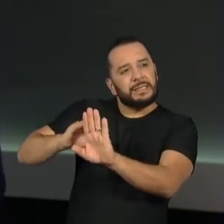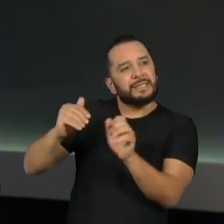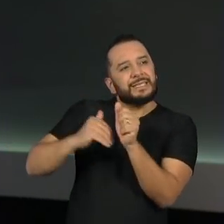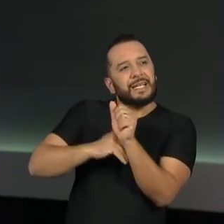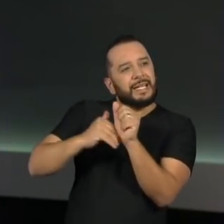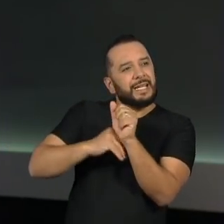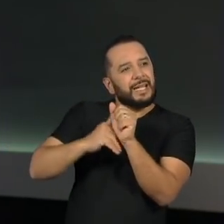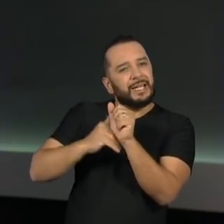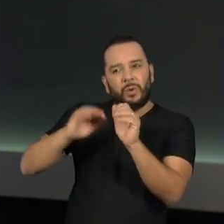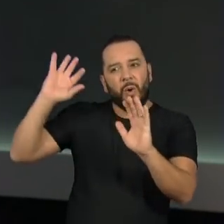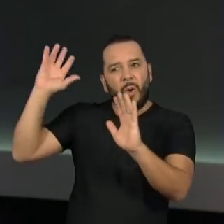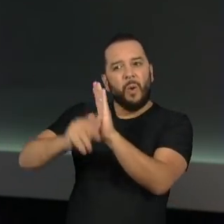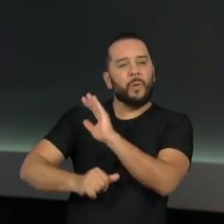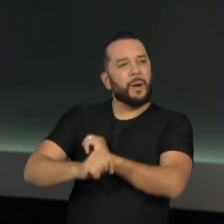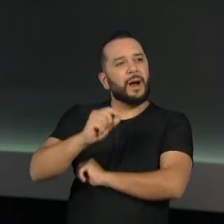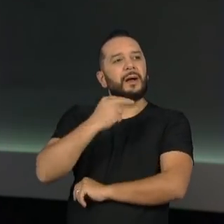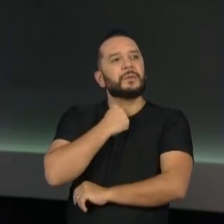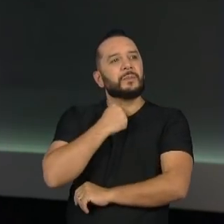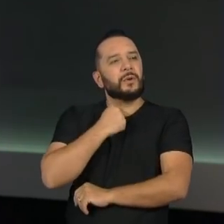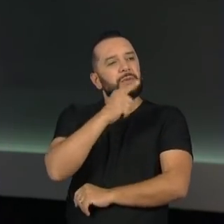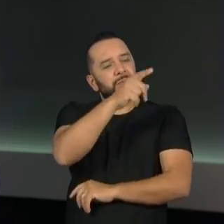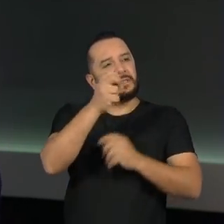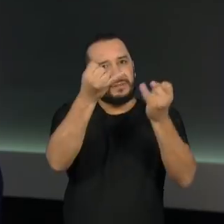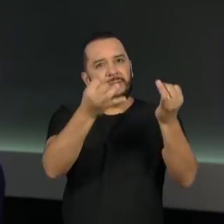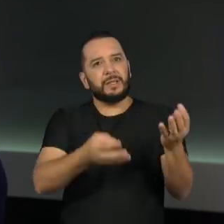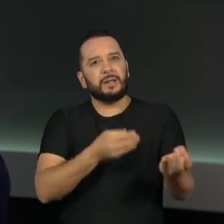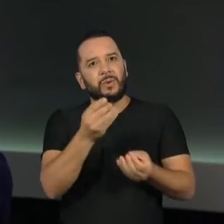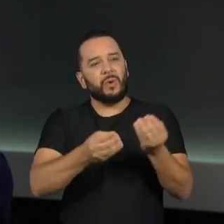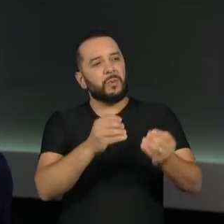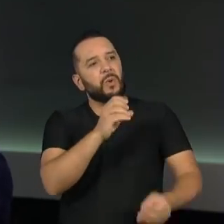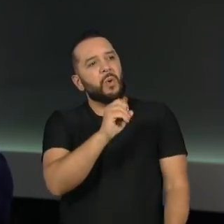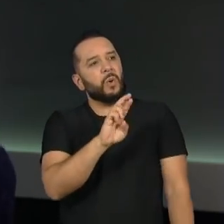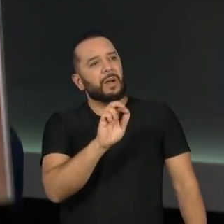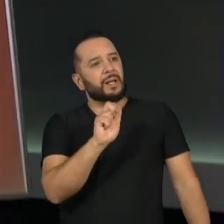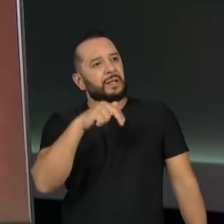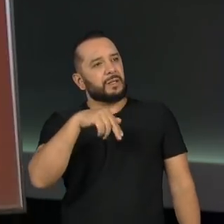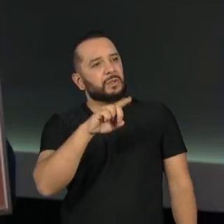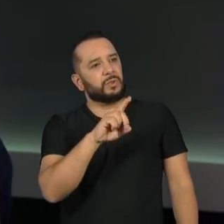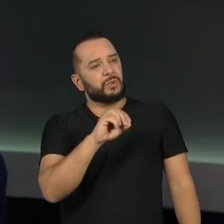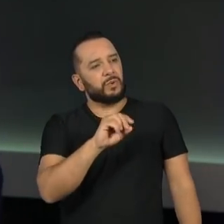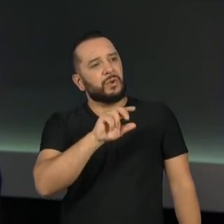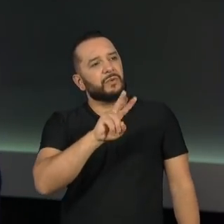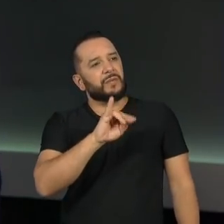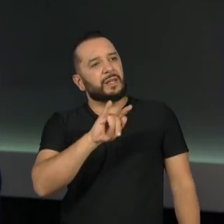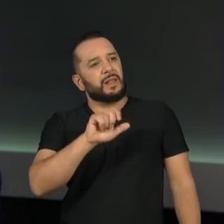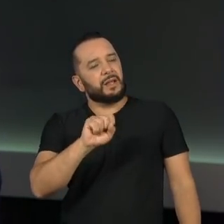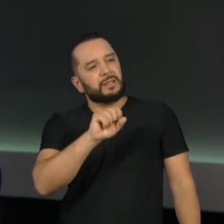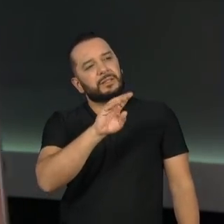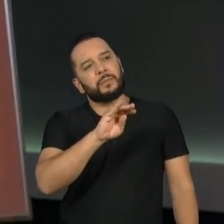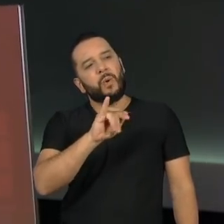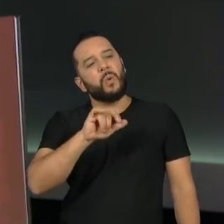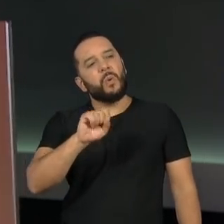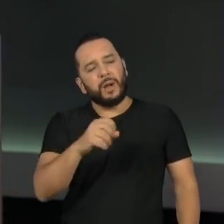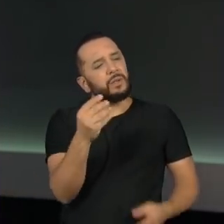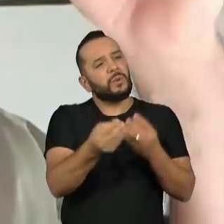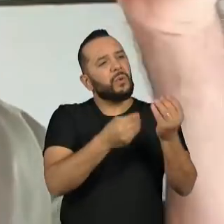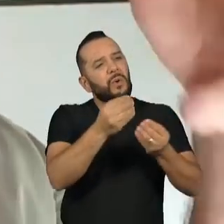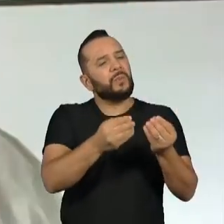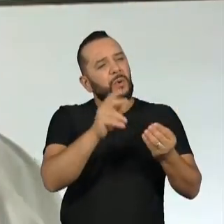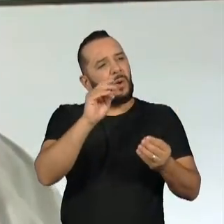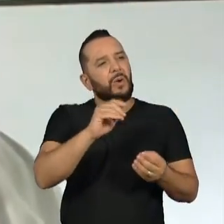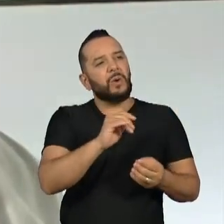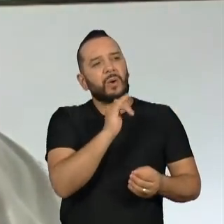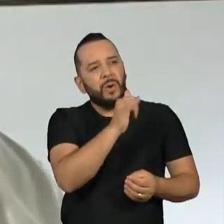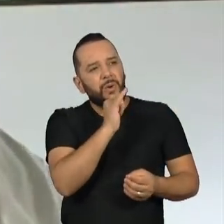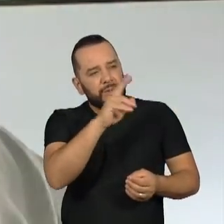nesse texto aqui o ritual de passagem do Orlando Vilas Boas, o Quarupi. Queria que você falasse um pouquinho disso, que é tão rico. Um